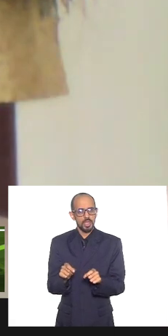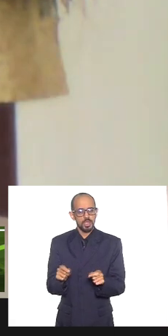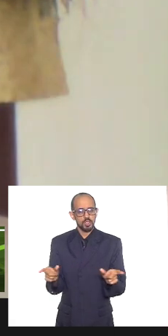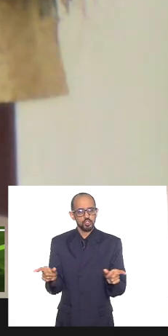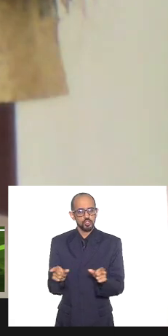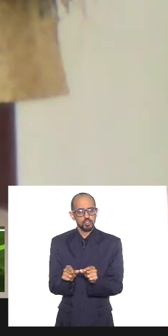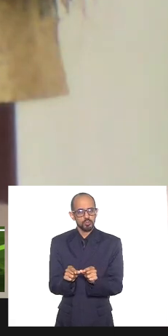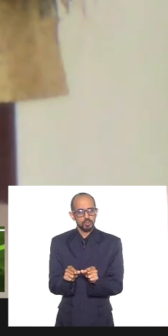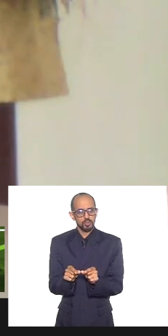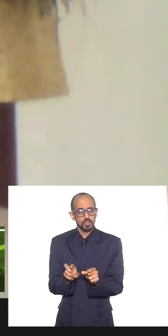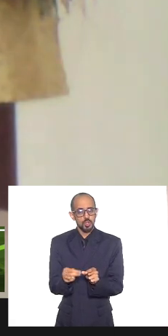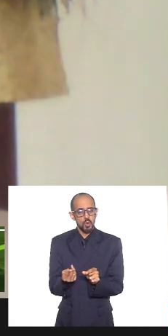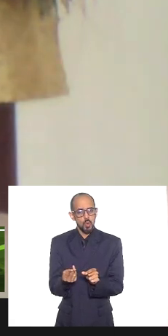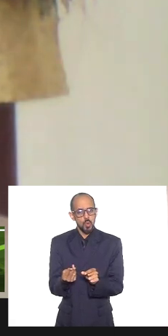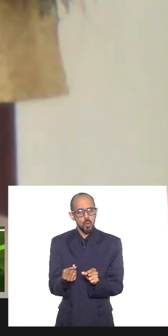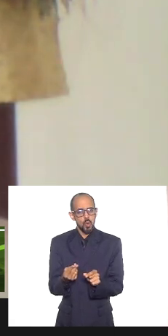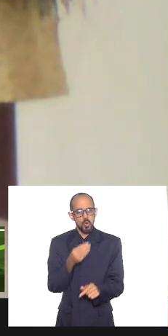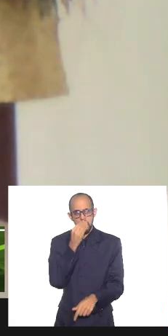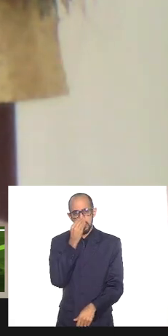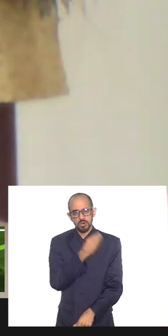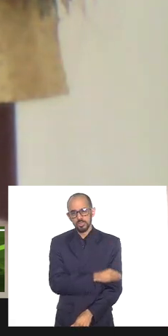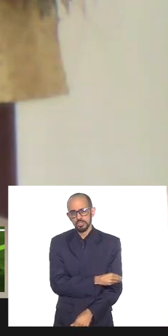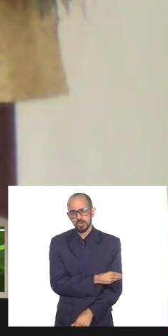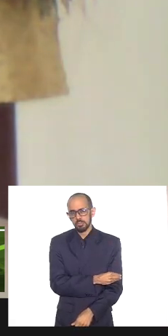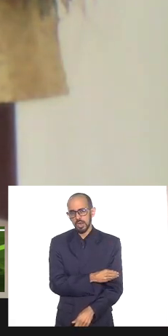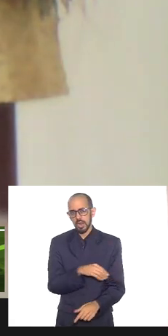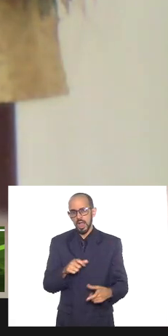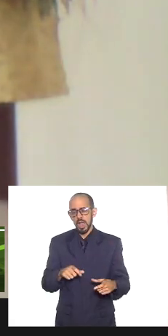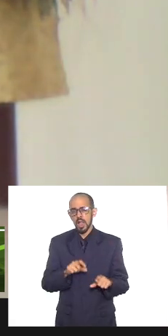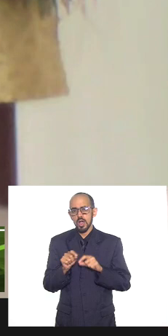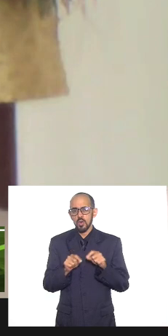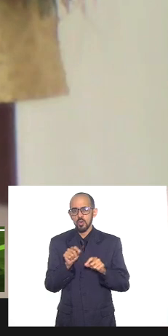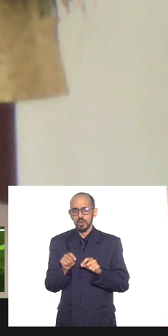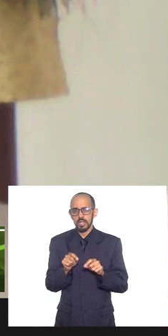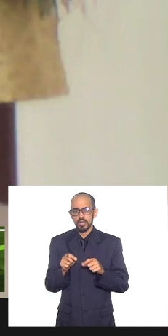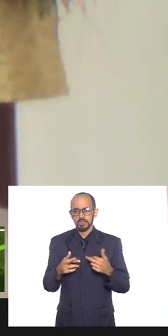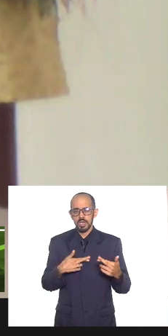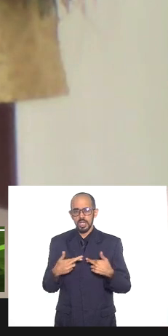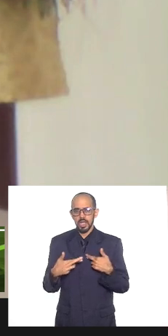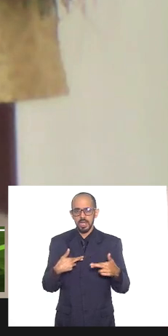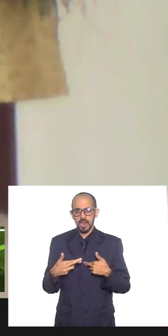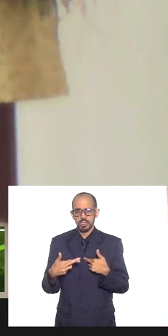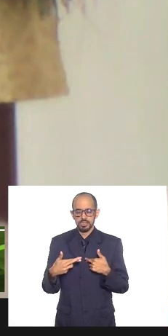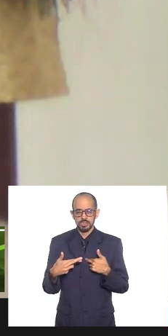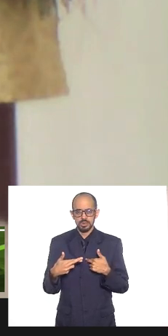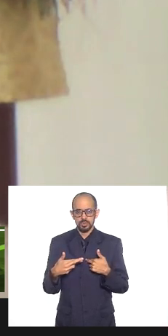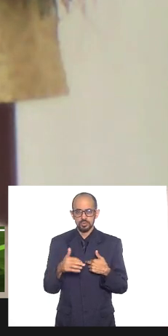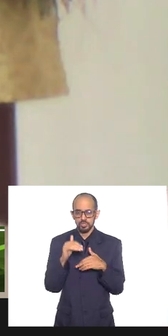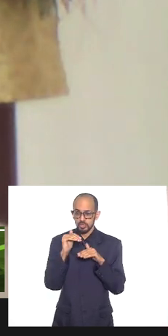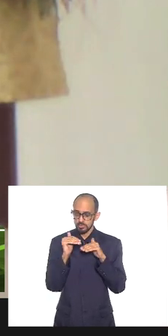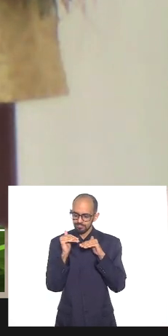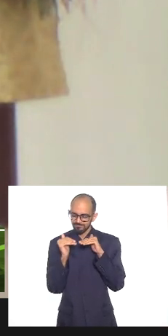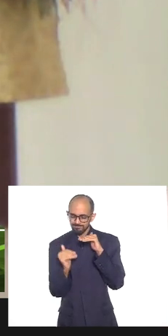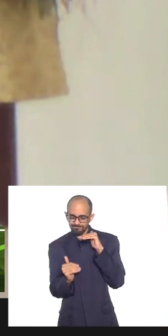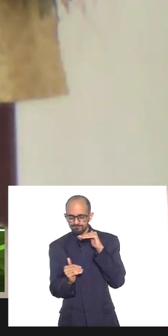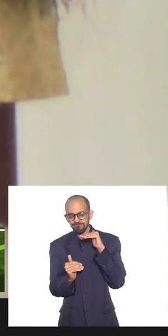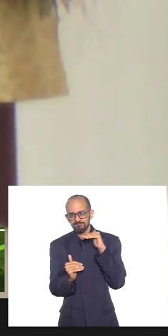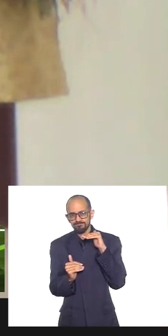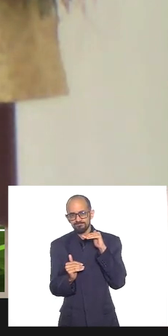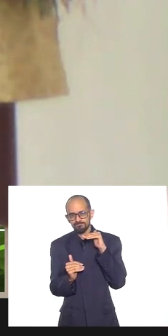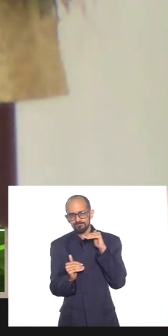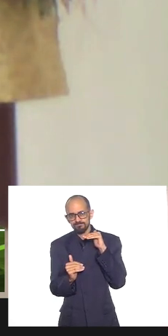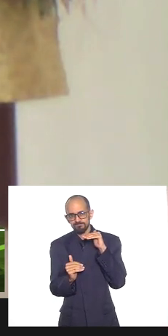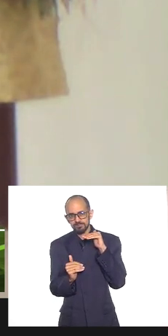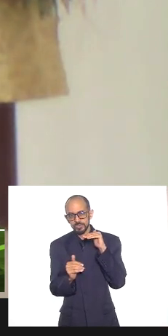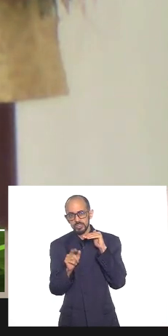minorar essa relação subalterna, de subalternidade que